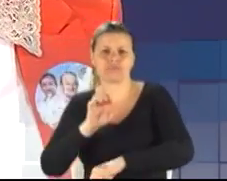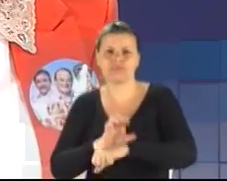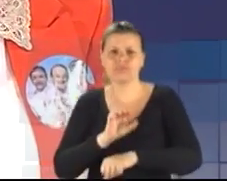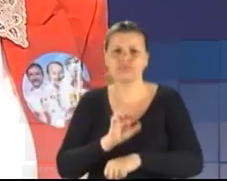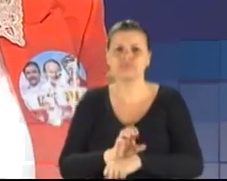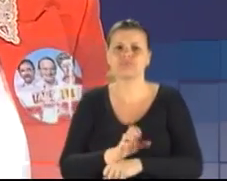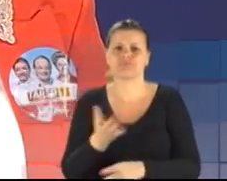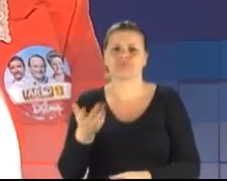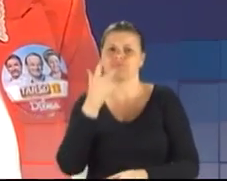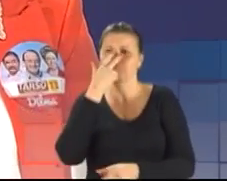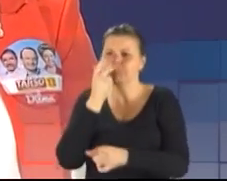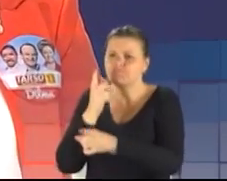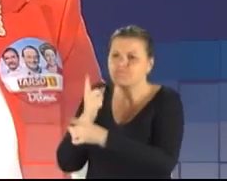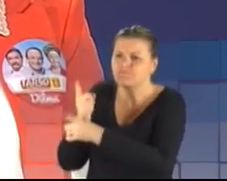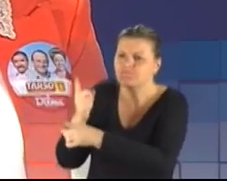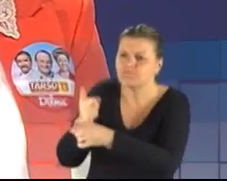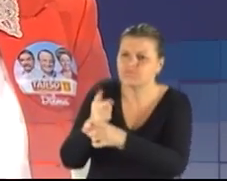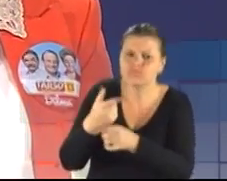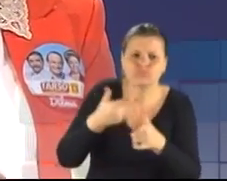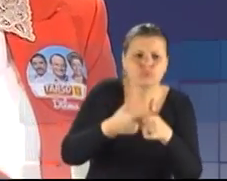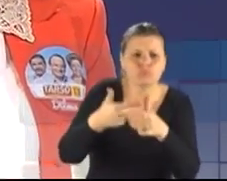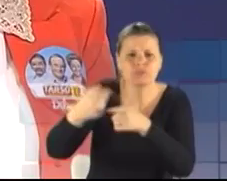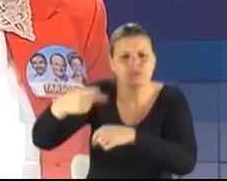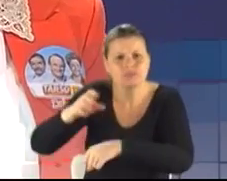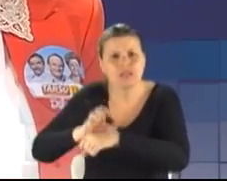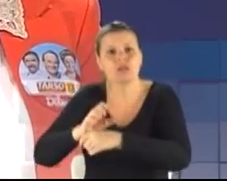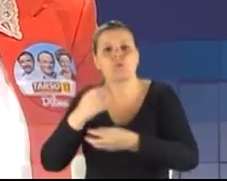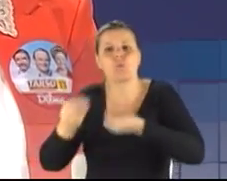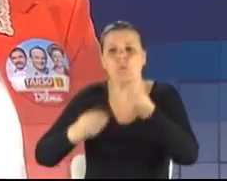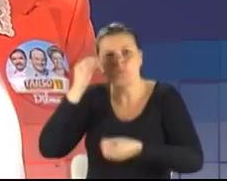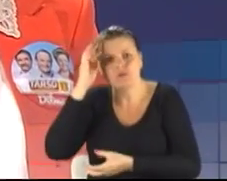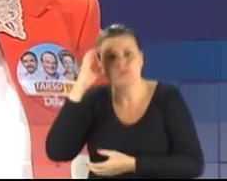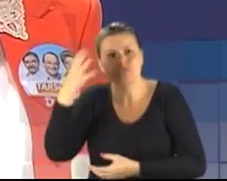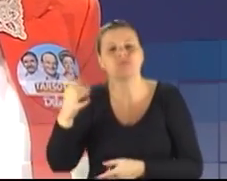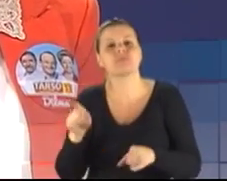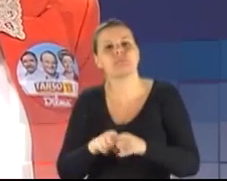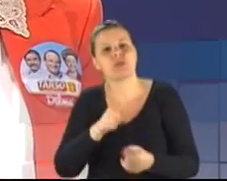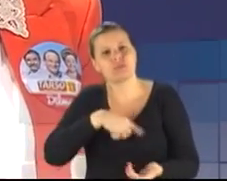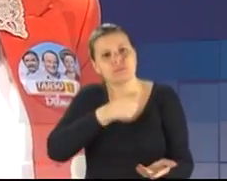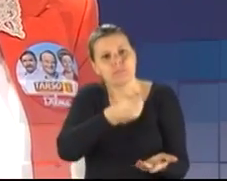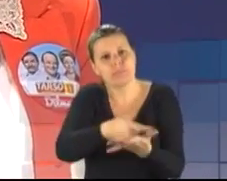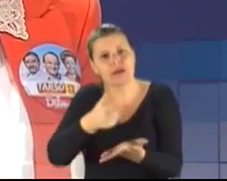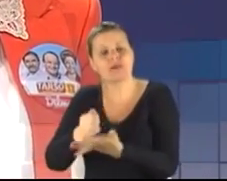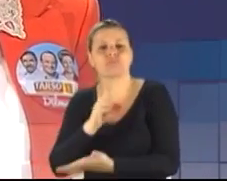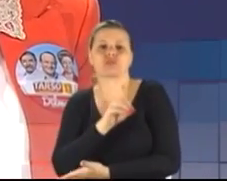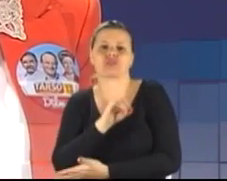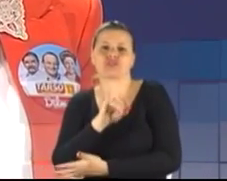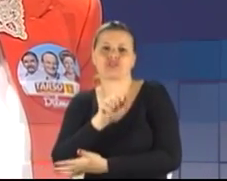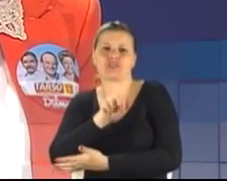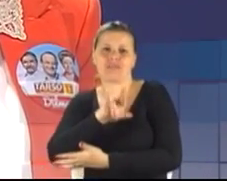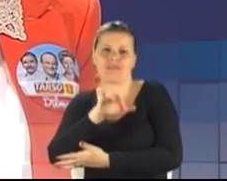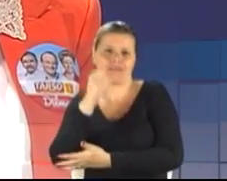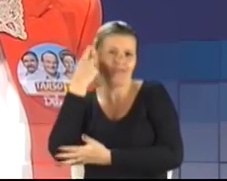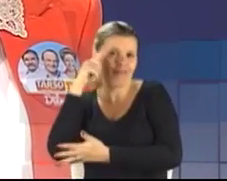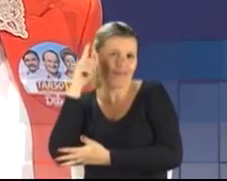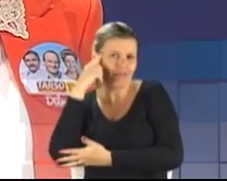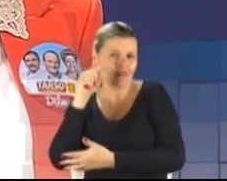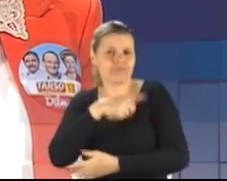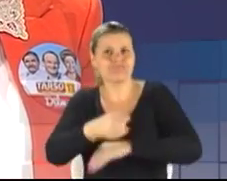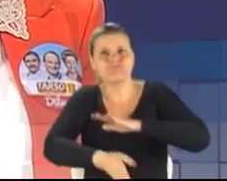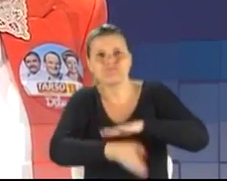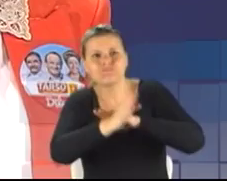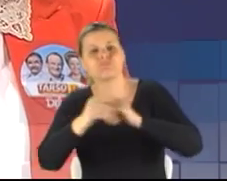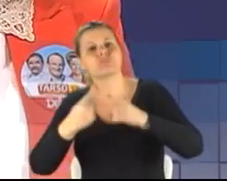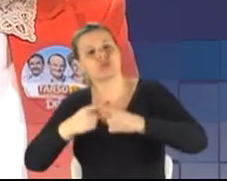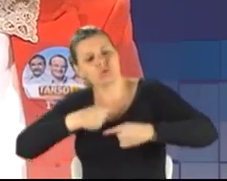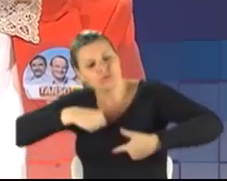identificar os problemas e as suas soluções. Portanto, as diárias também que gastamos, gastamos porque trabalhamos bastante pelo